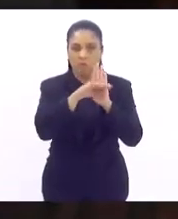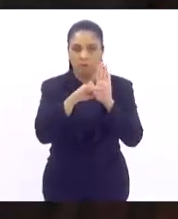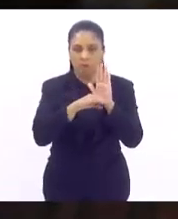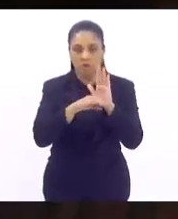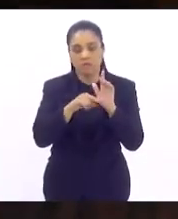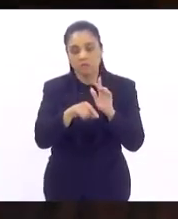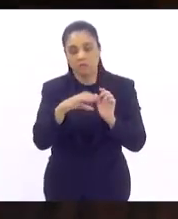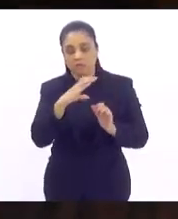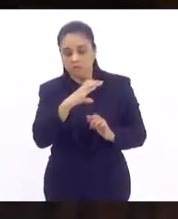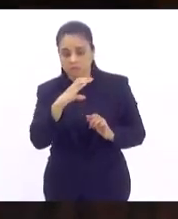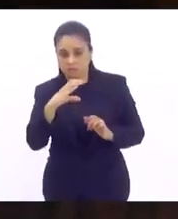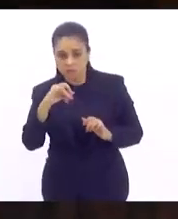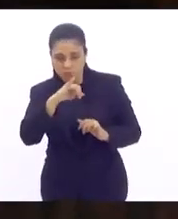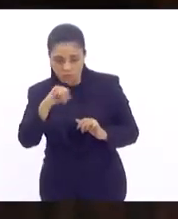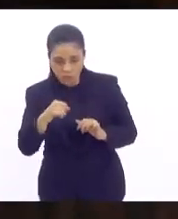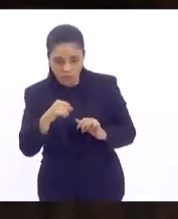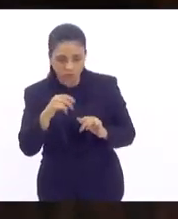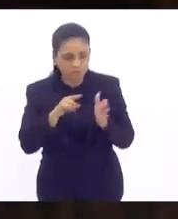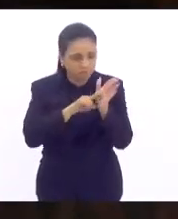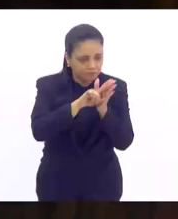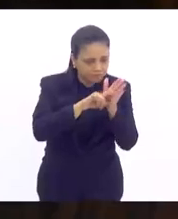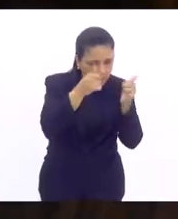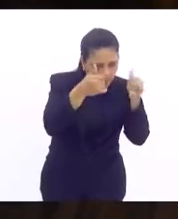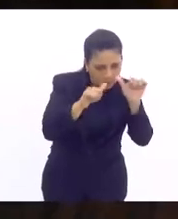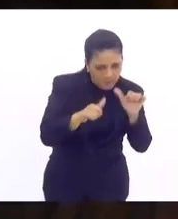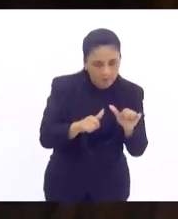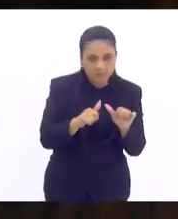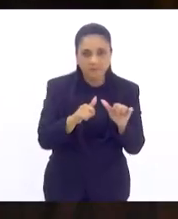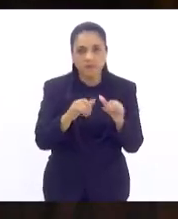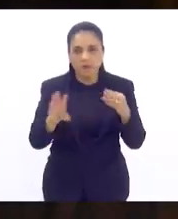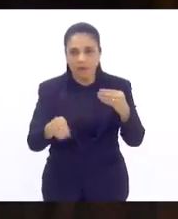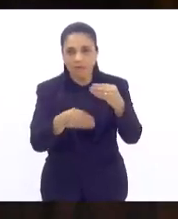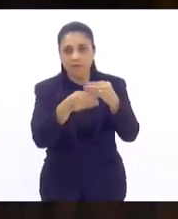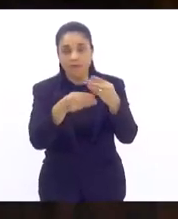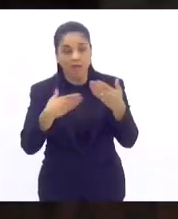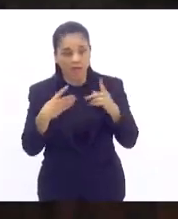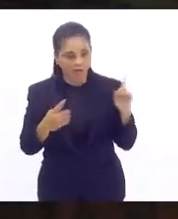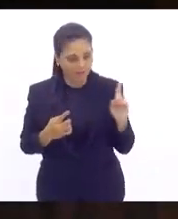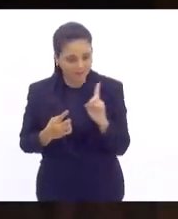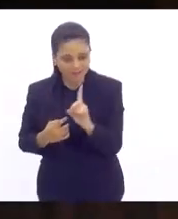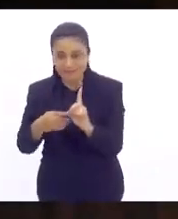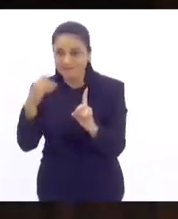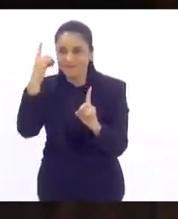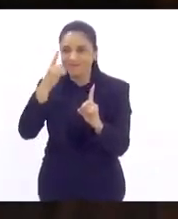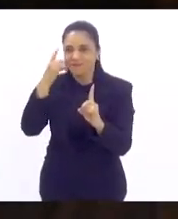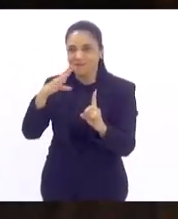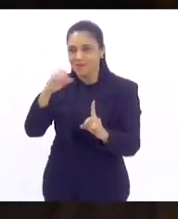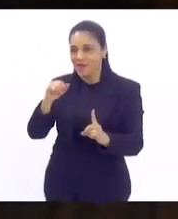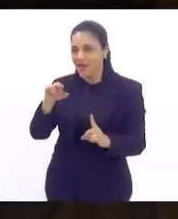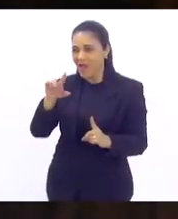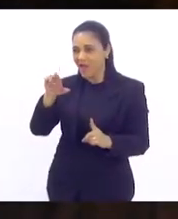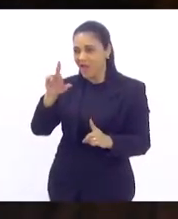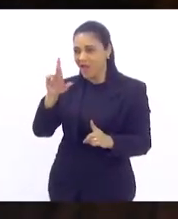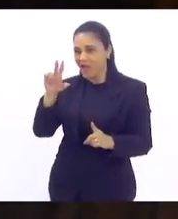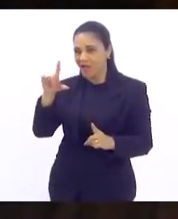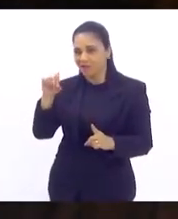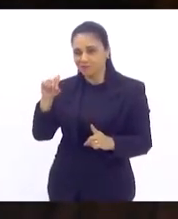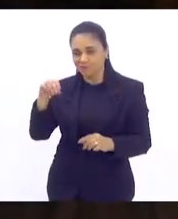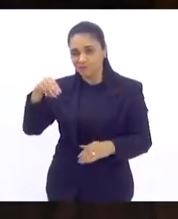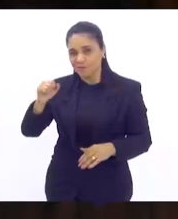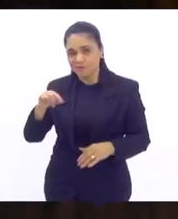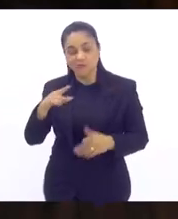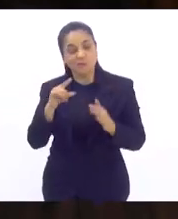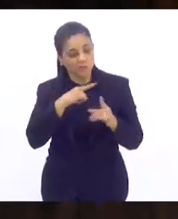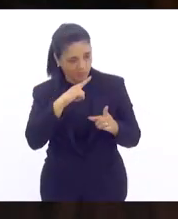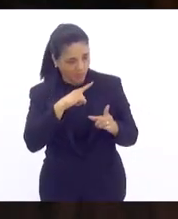analisar a emenda? E o deputado Carlos Macedo está aqui, acabou de chegar. Carlos Macedo está presente. gente tem uma emenda nesse projeto, que é de